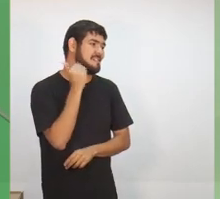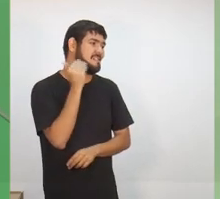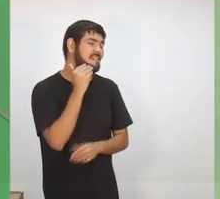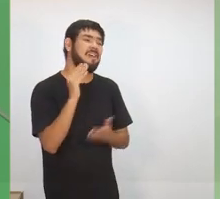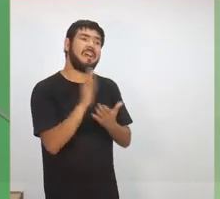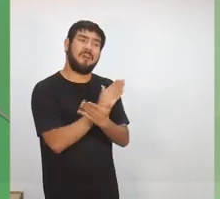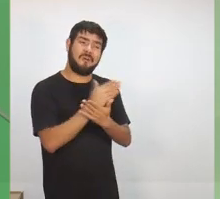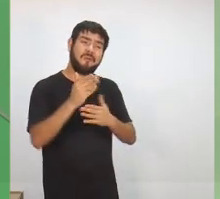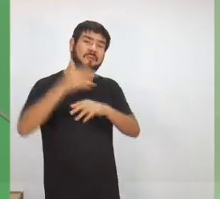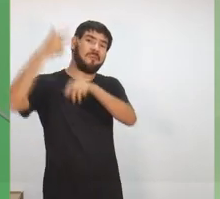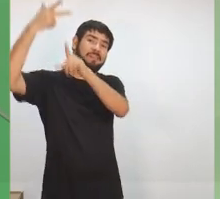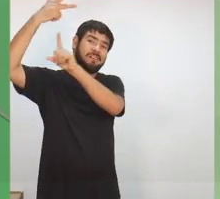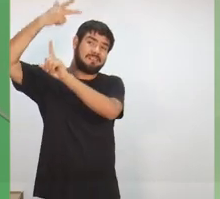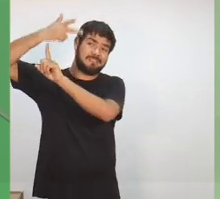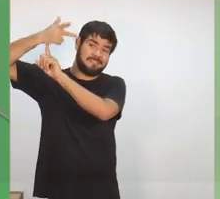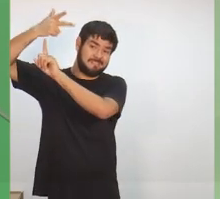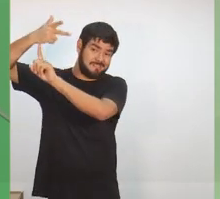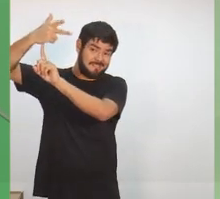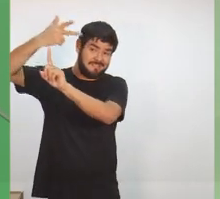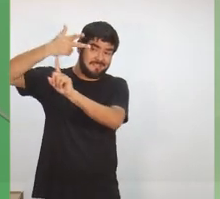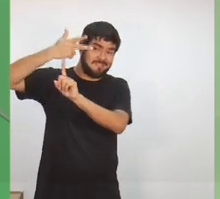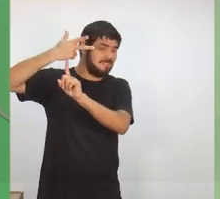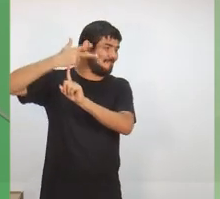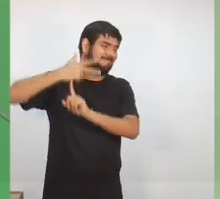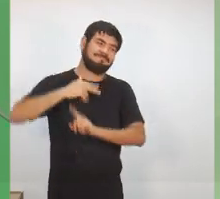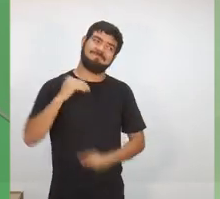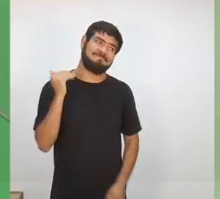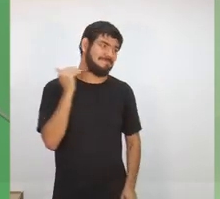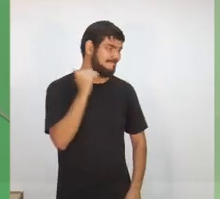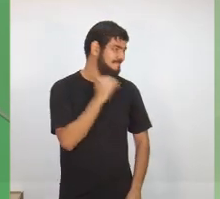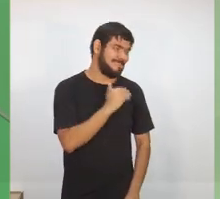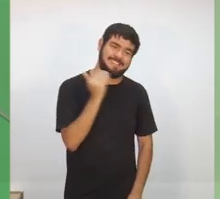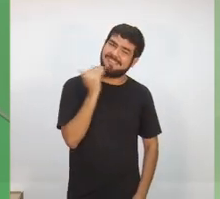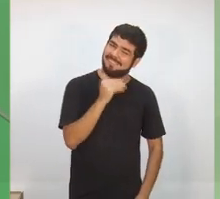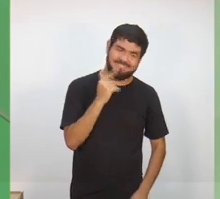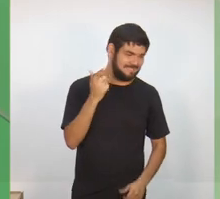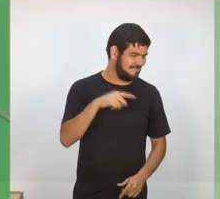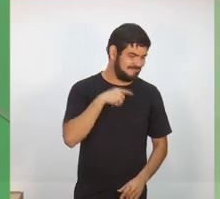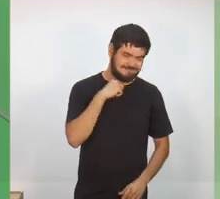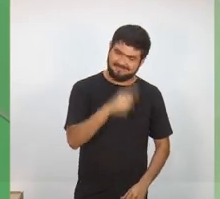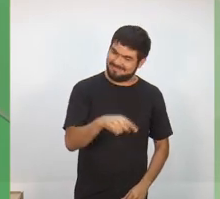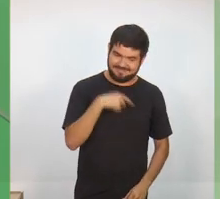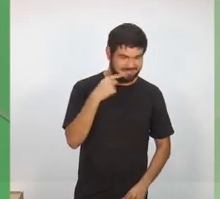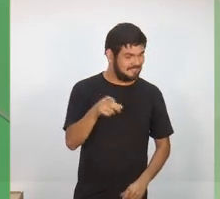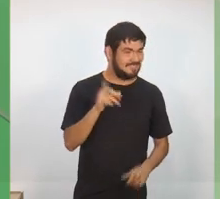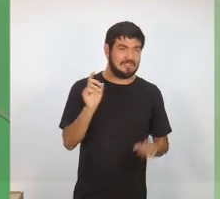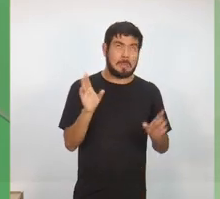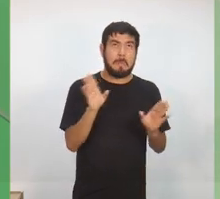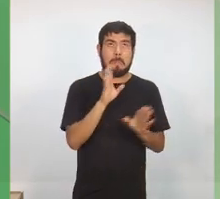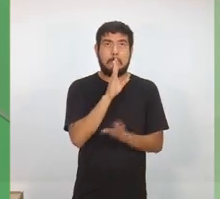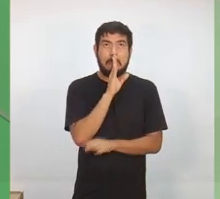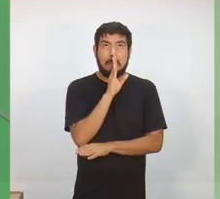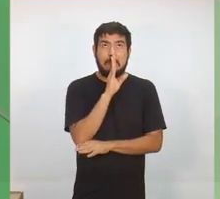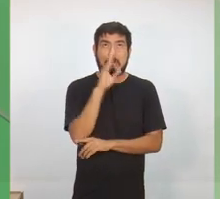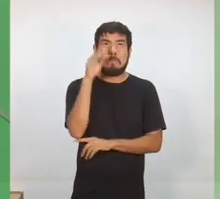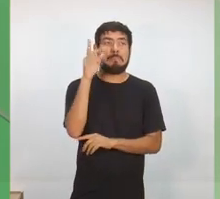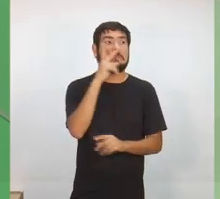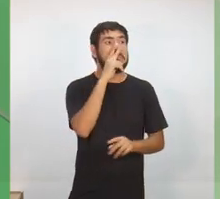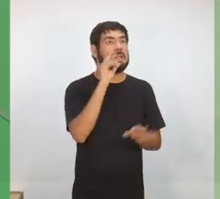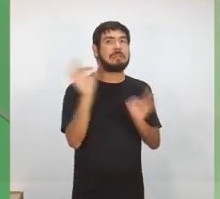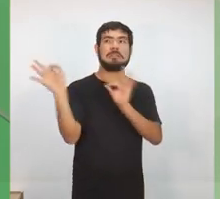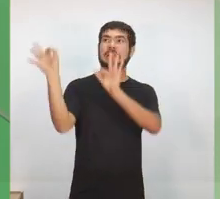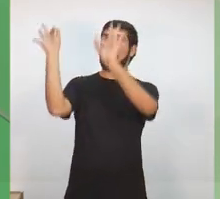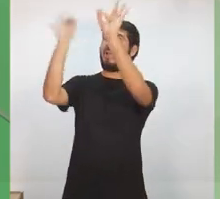nossas câmeras de monitoramento no estado, elas não estão funcionando. Elas estão simplesmente como um adorno na cidade.